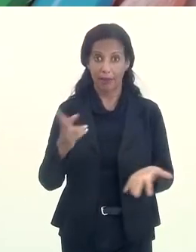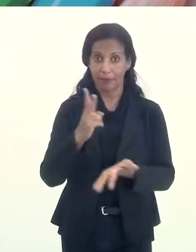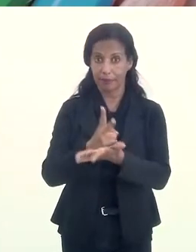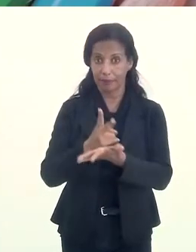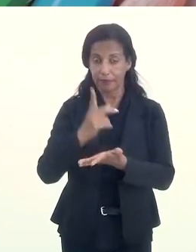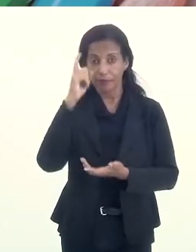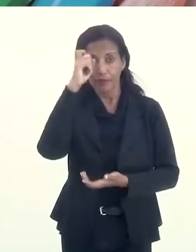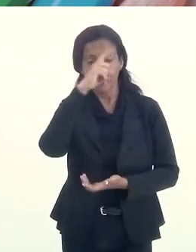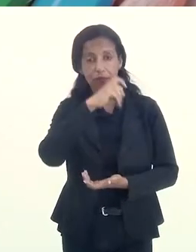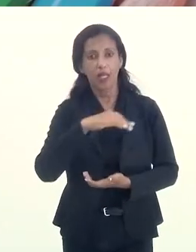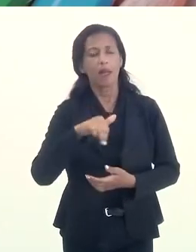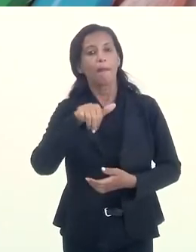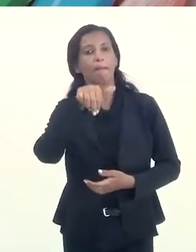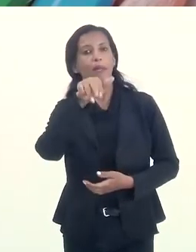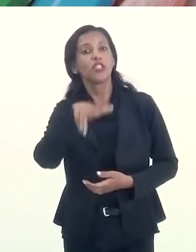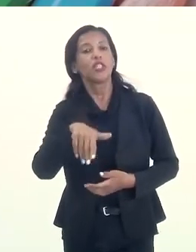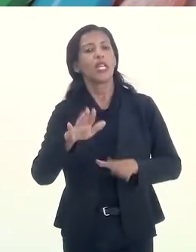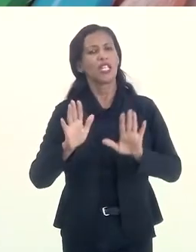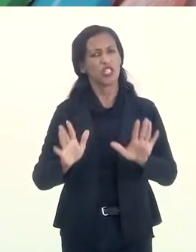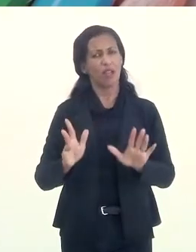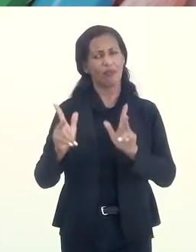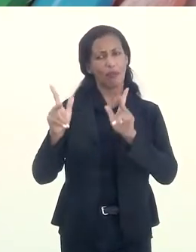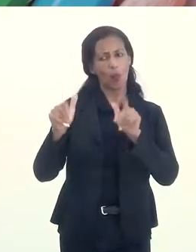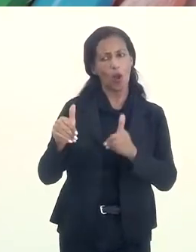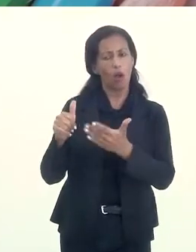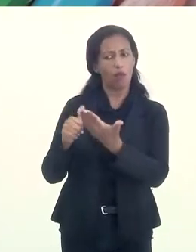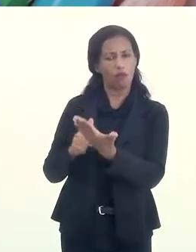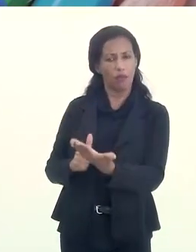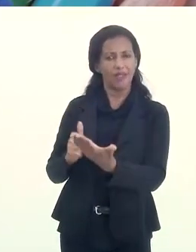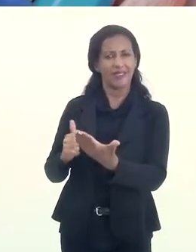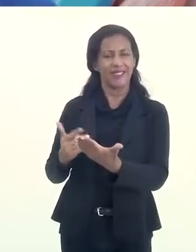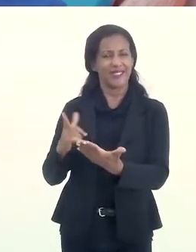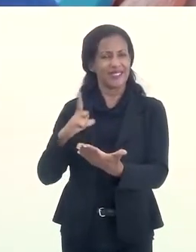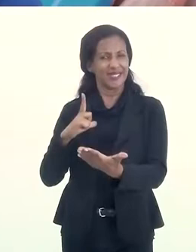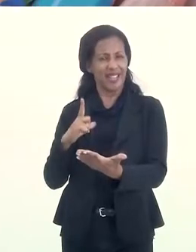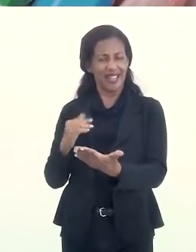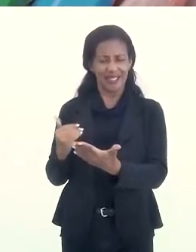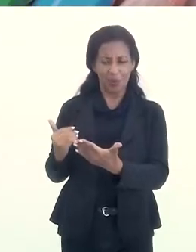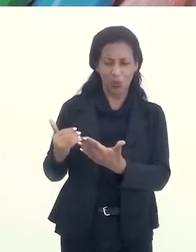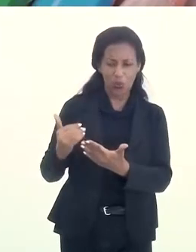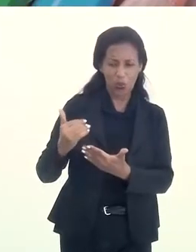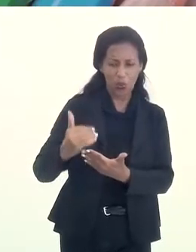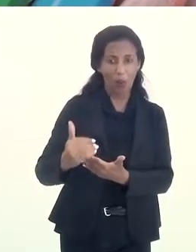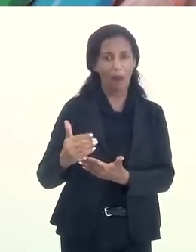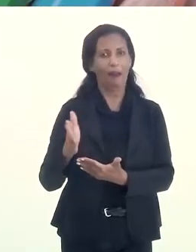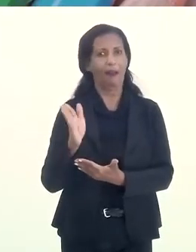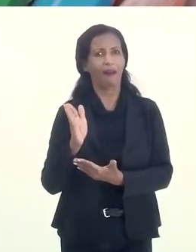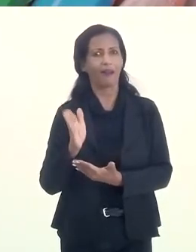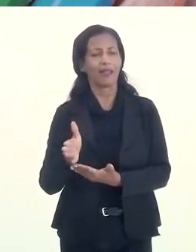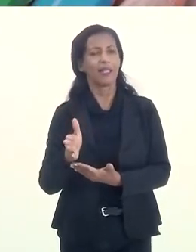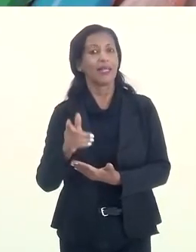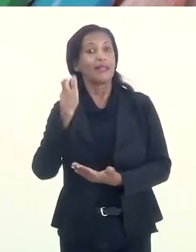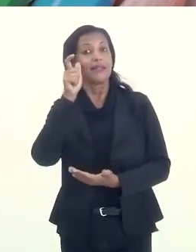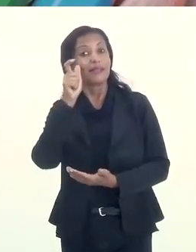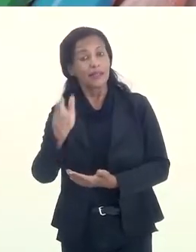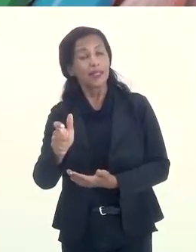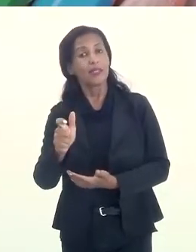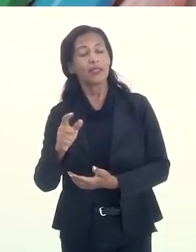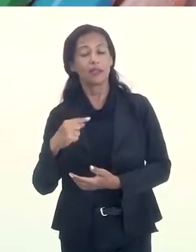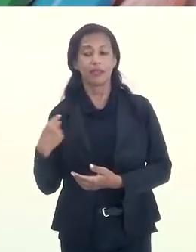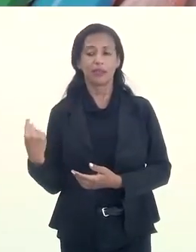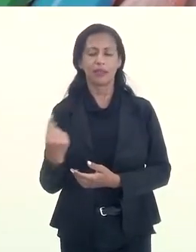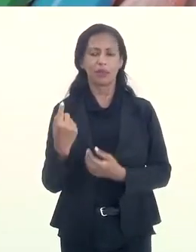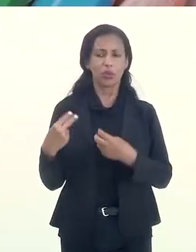sempre difícil. Mas quem já foi, como você, já traçou, já trilhou um caminho, é